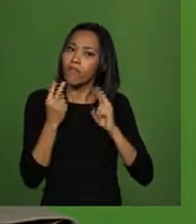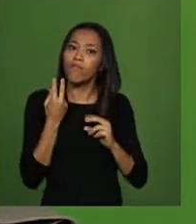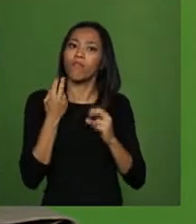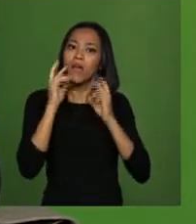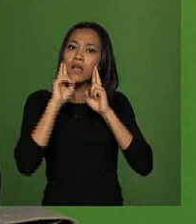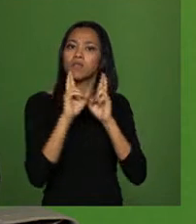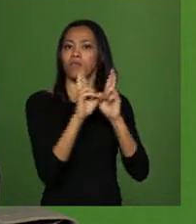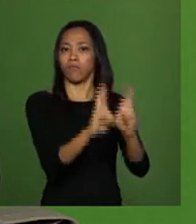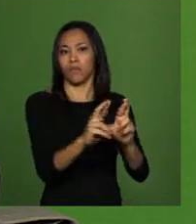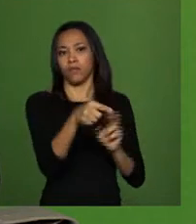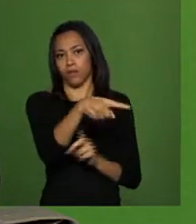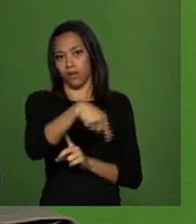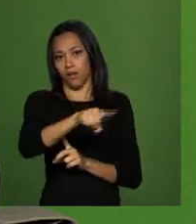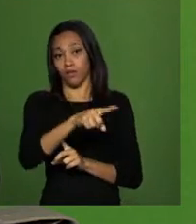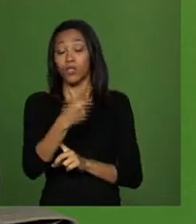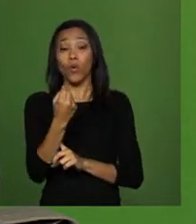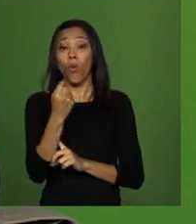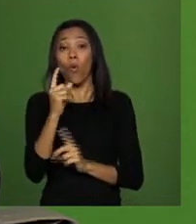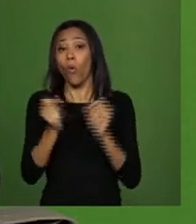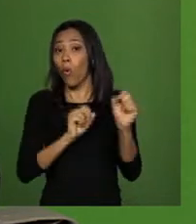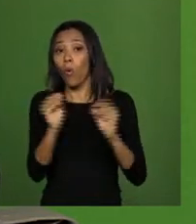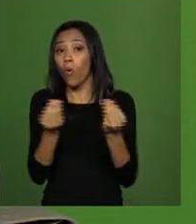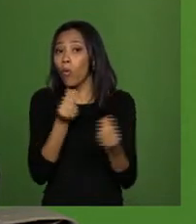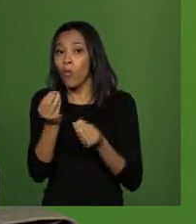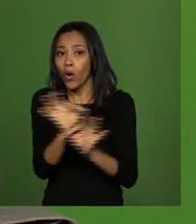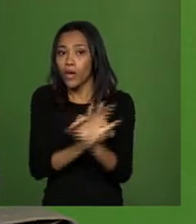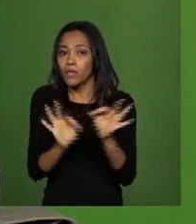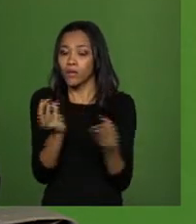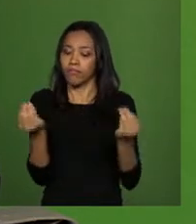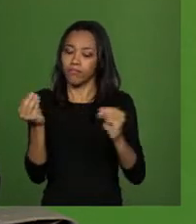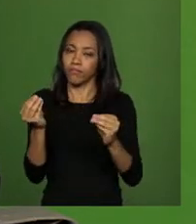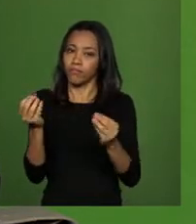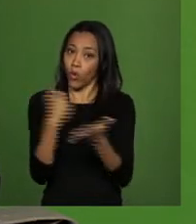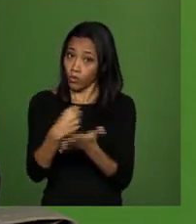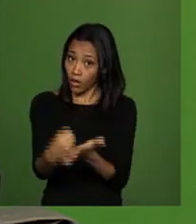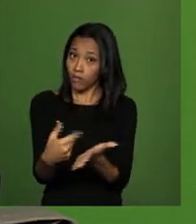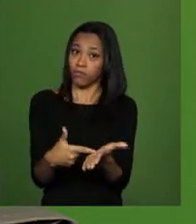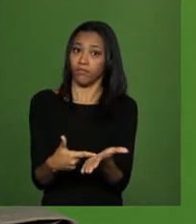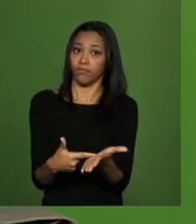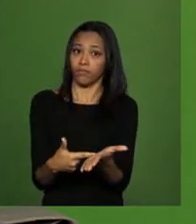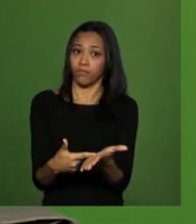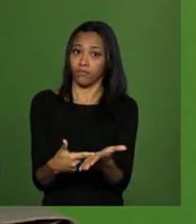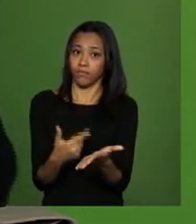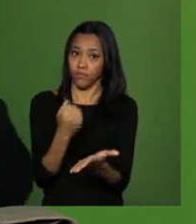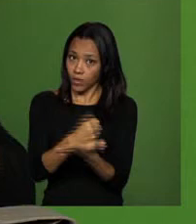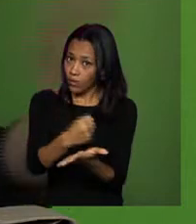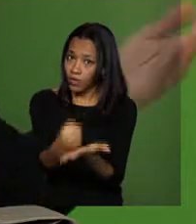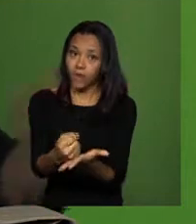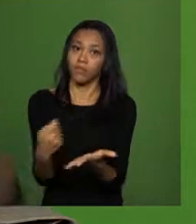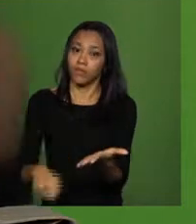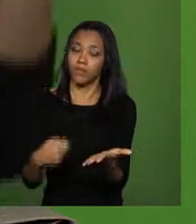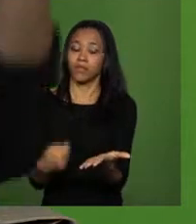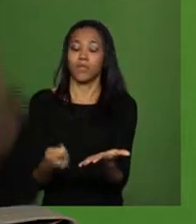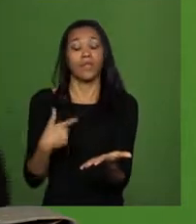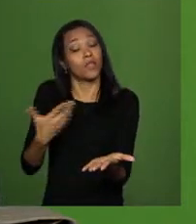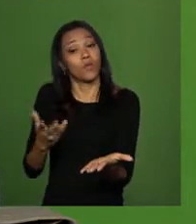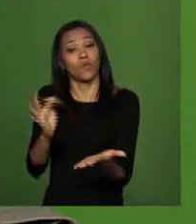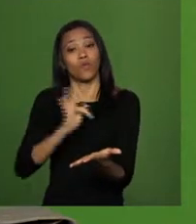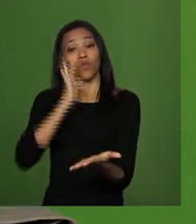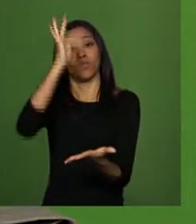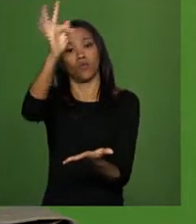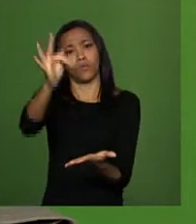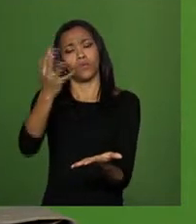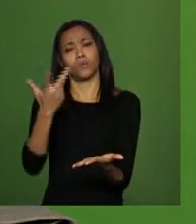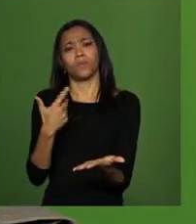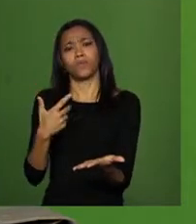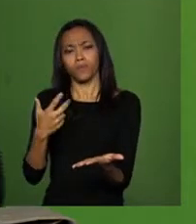definido por intermédio de contratos. não foram ouvidos, não estão vistos na lei? Meu Deus do céu. Agora, no futuro, desde eu sair